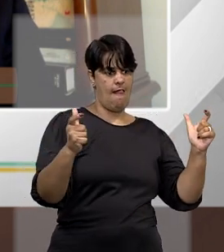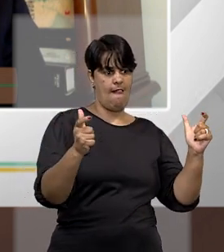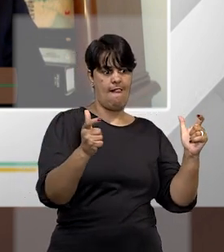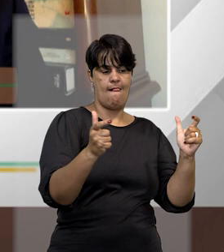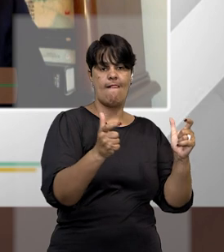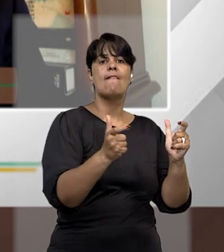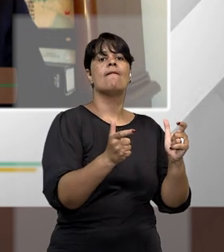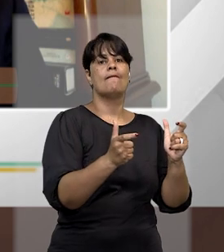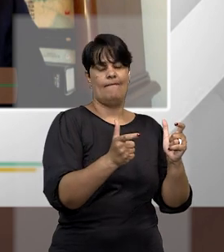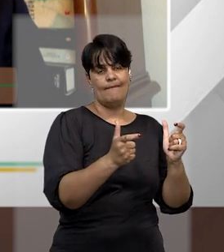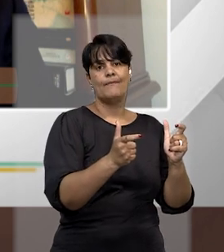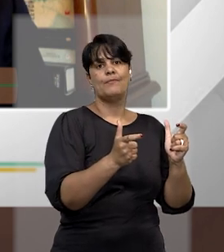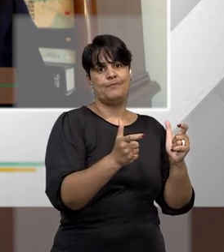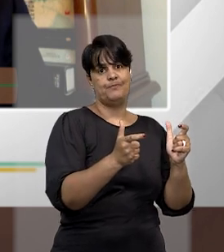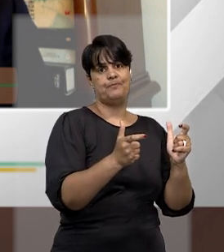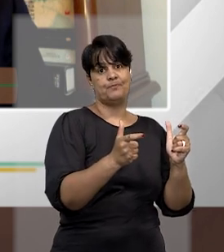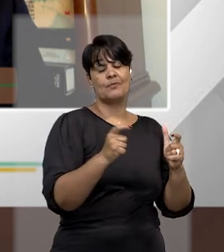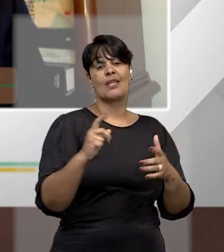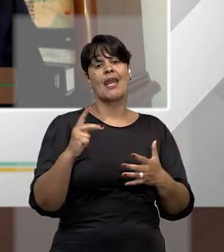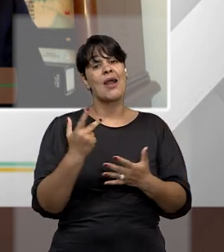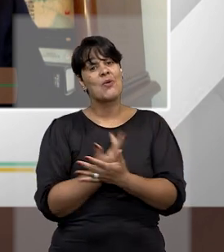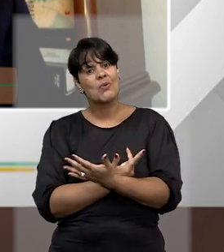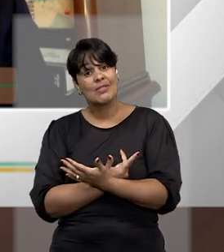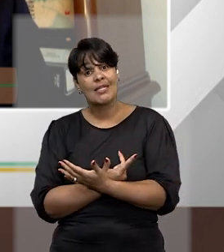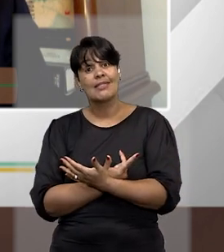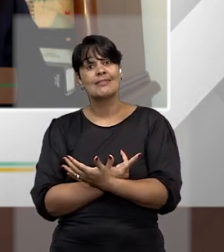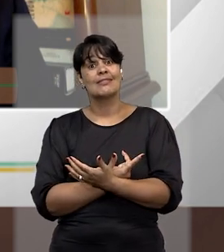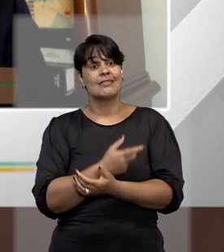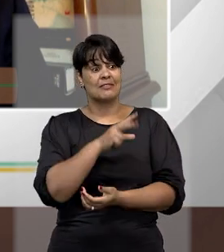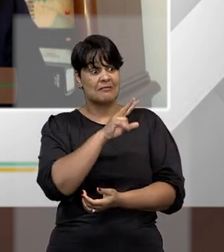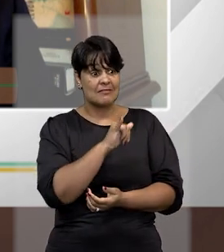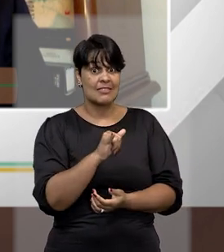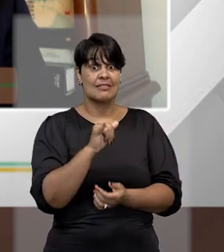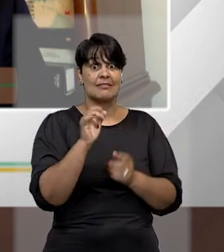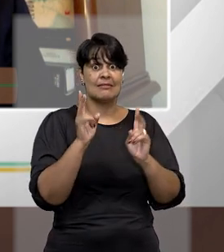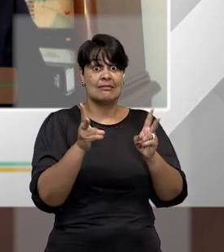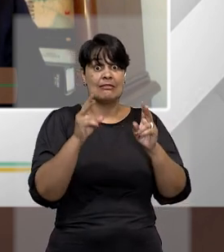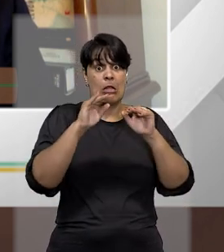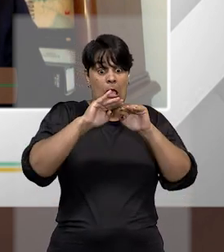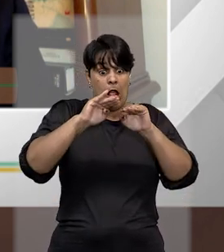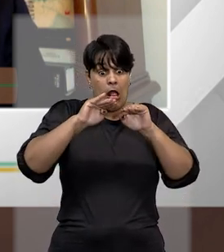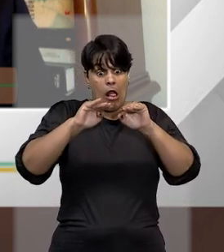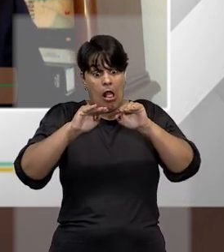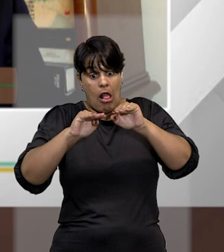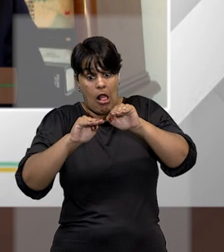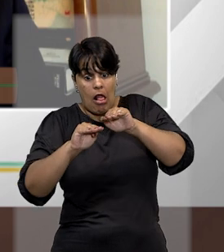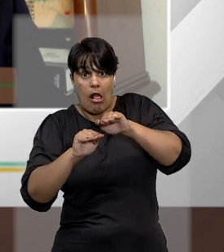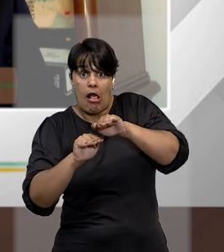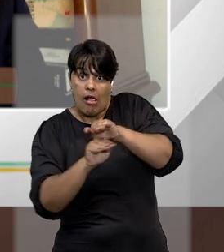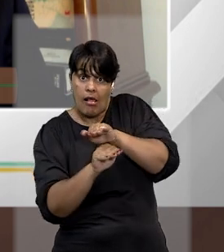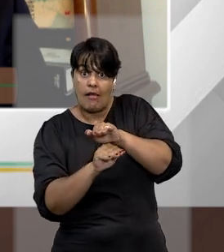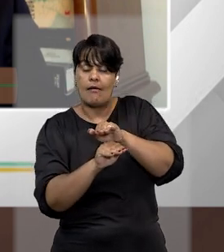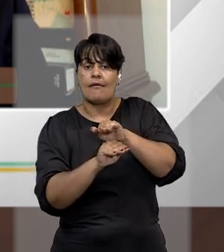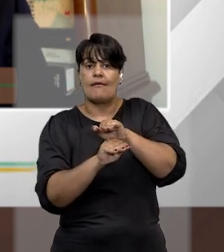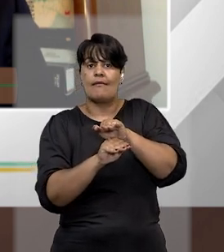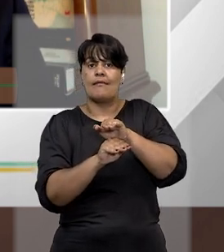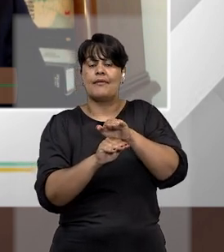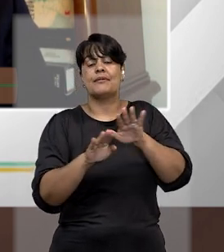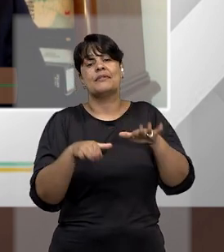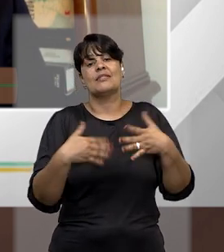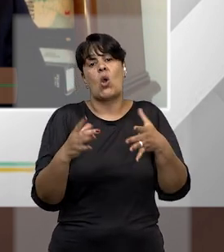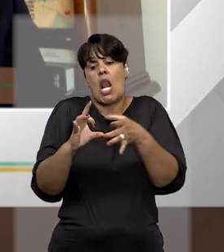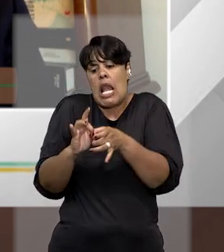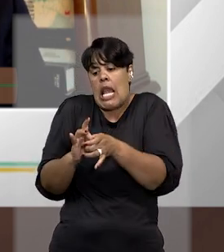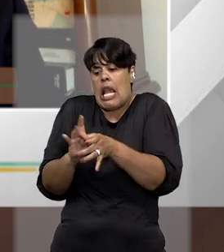aos poucos, foram servindo ao poder central e, aos poucos, as liberdades foram sendo corroídas. e esse